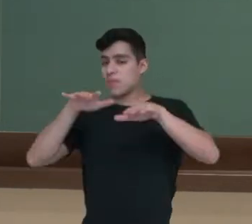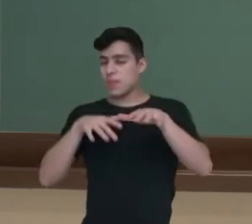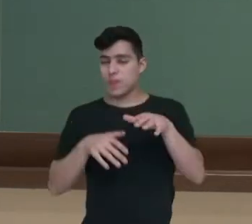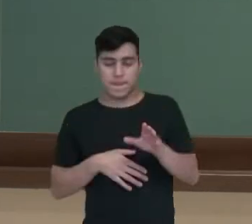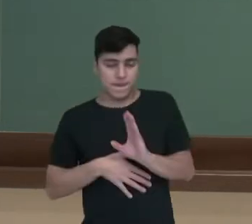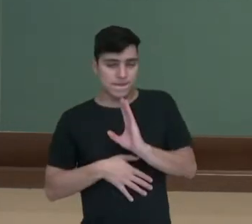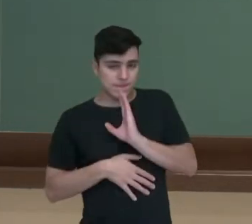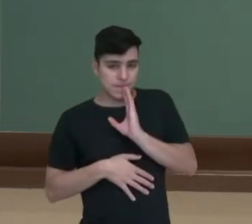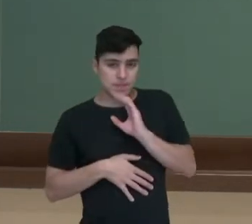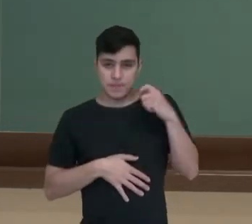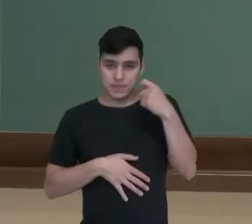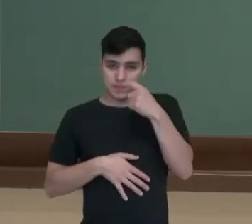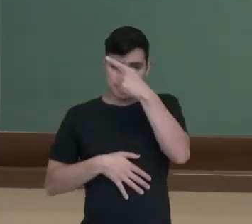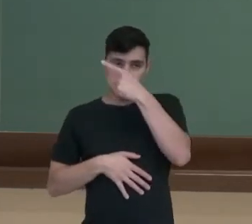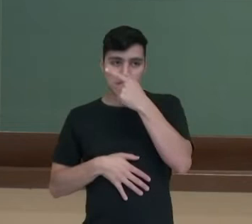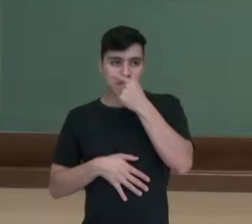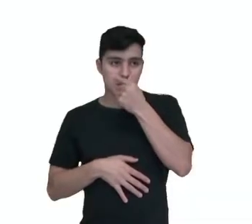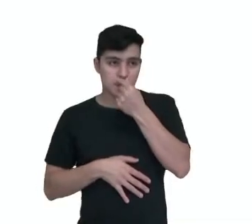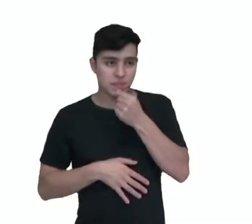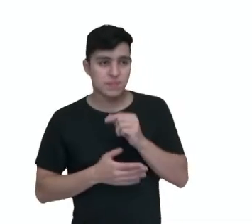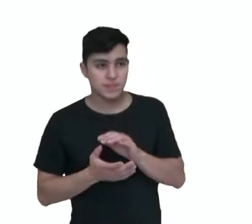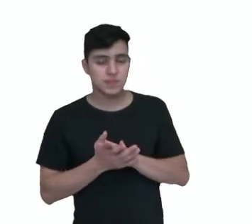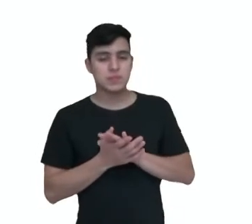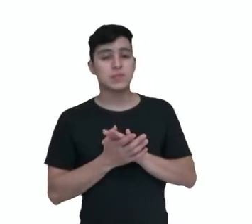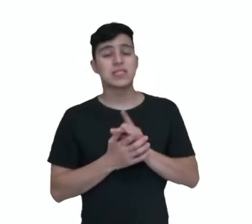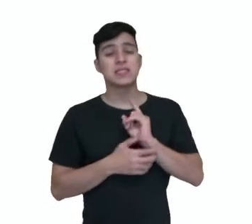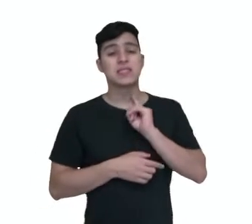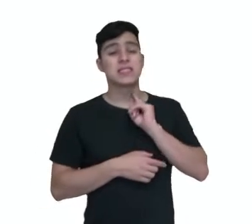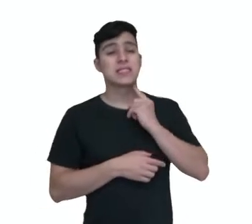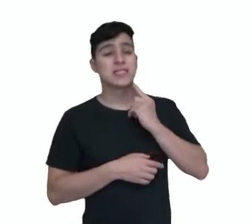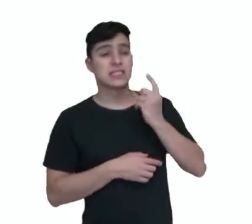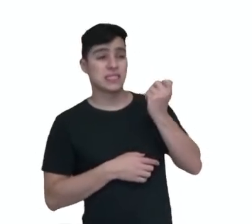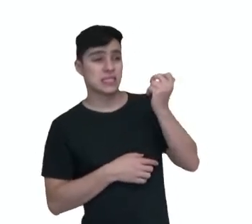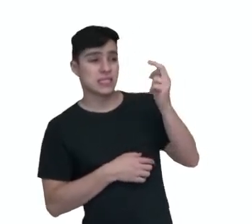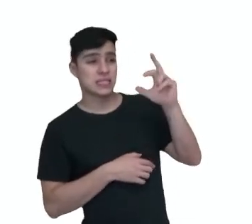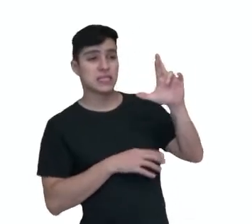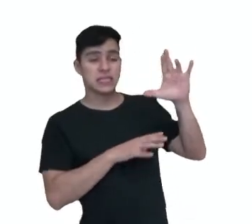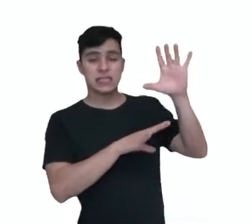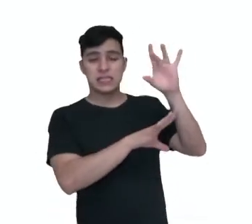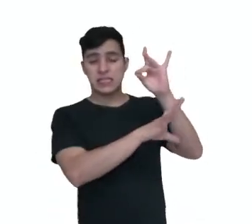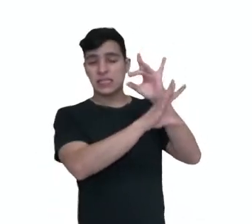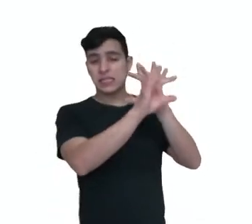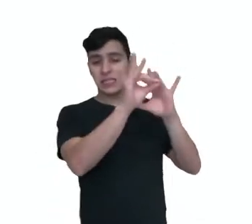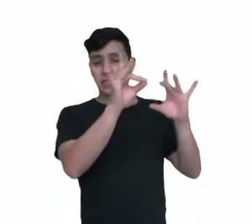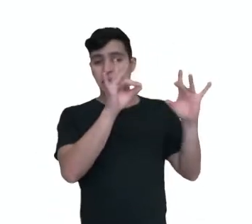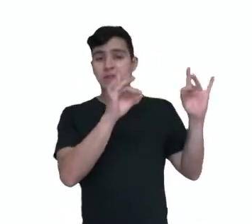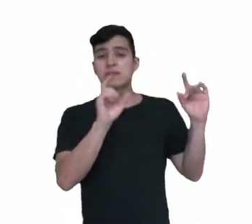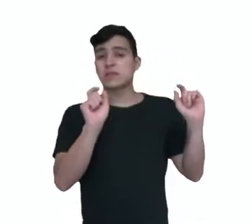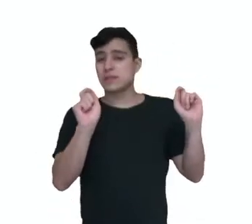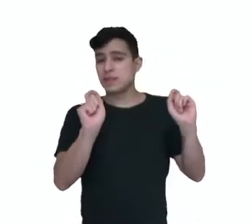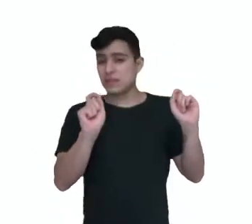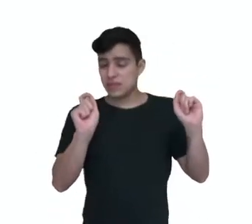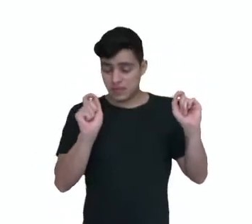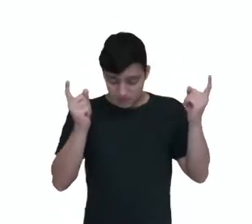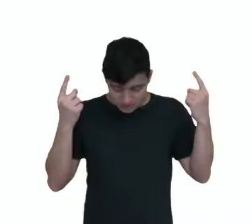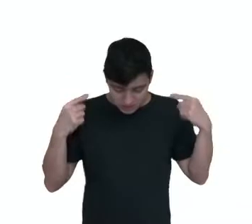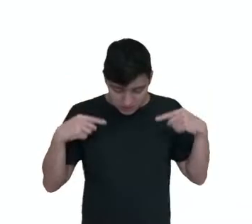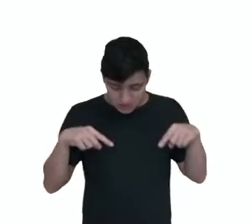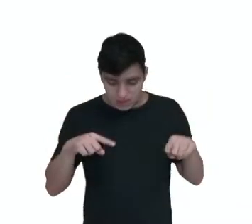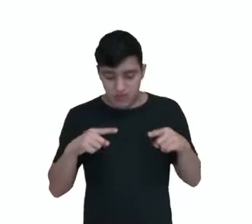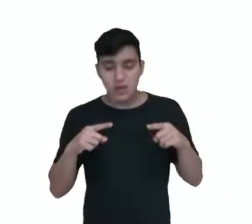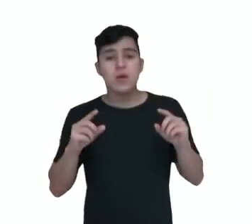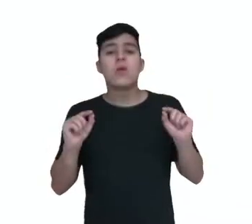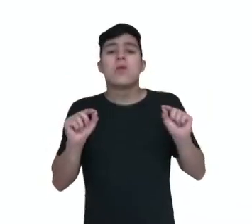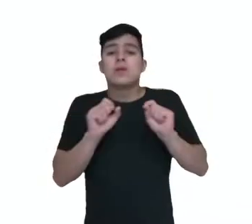conhecer um pouquinho sobre isso? Então a poluição do ar está relacionada com a diminuição da eficácia do